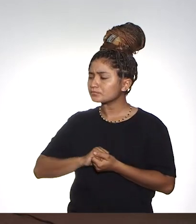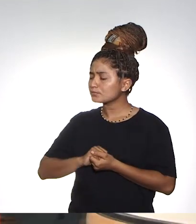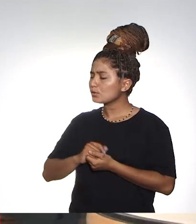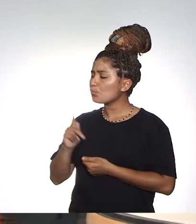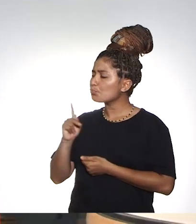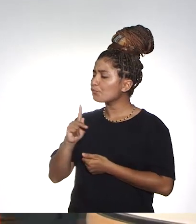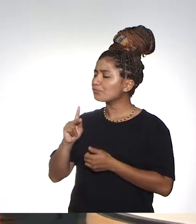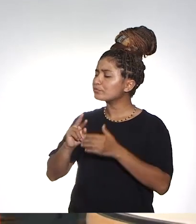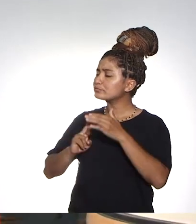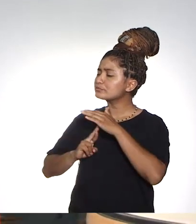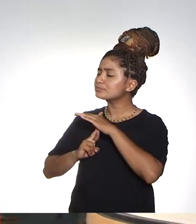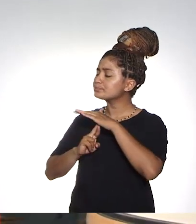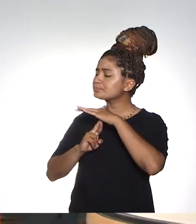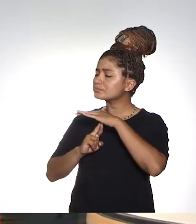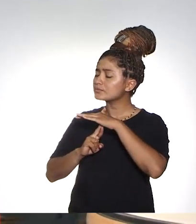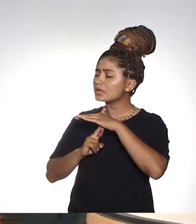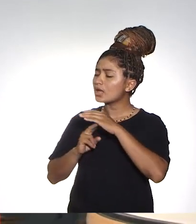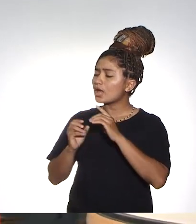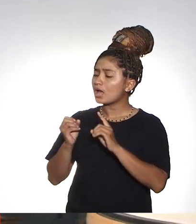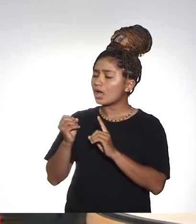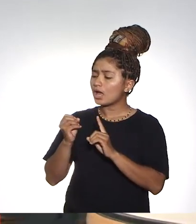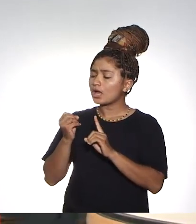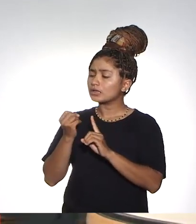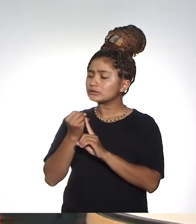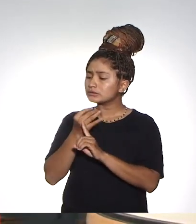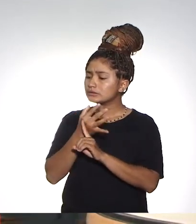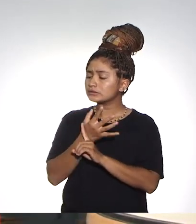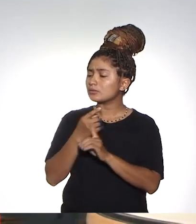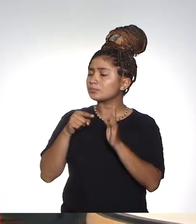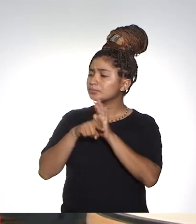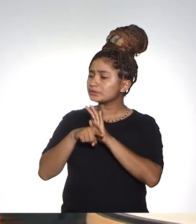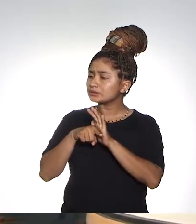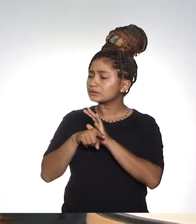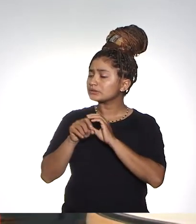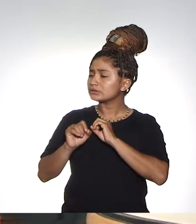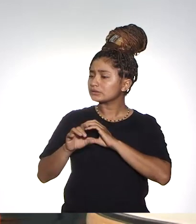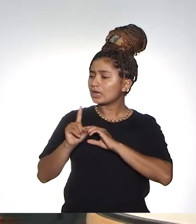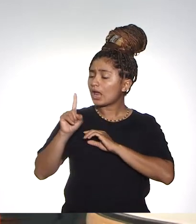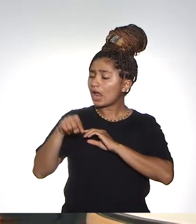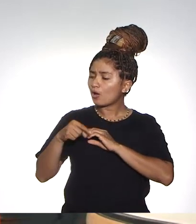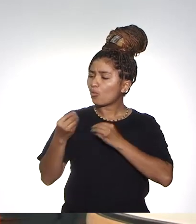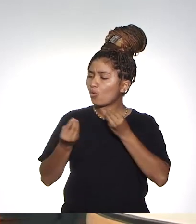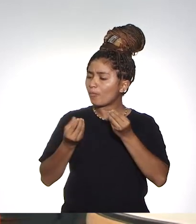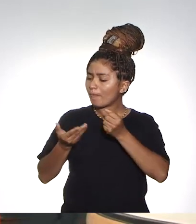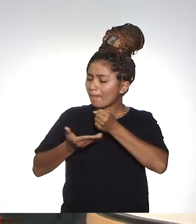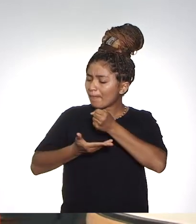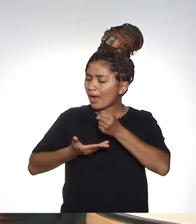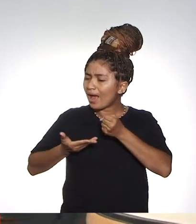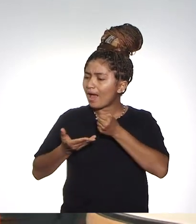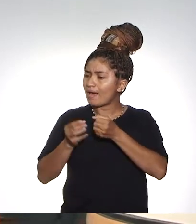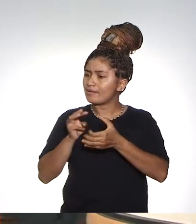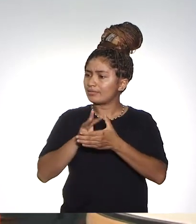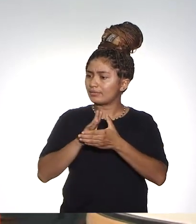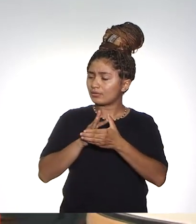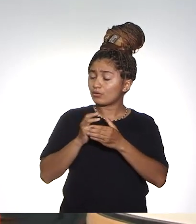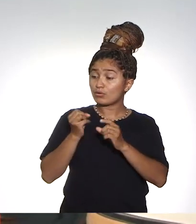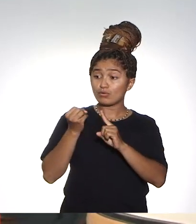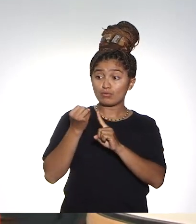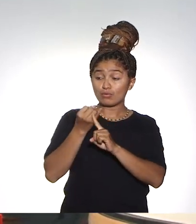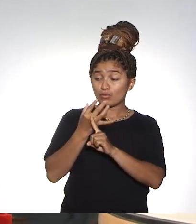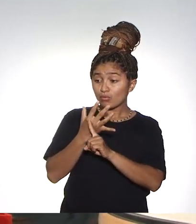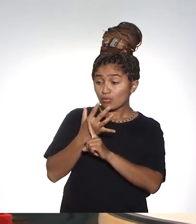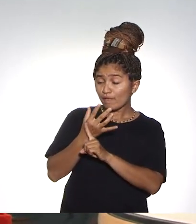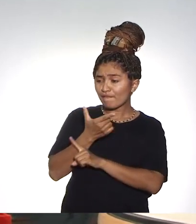comunidade. Professor Geraldo, a extensão, o ensino e a pesquisa são os três pilares da UFRR. Com esses